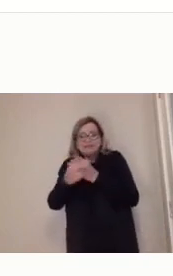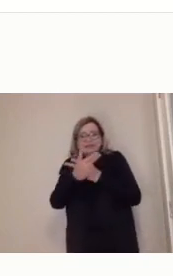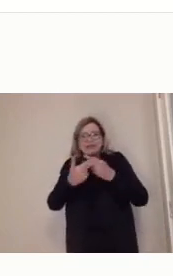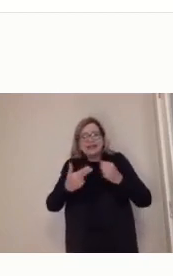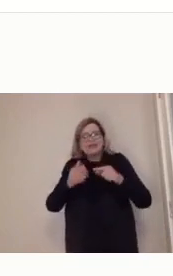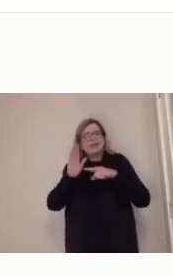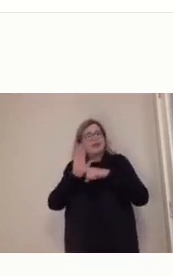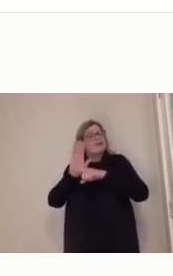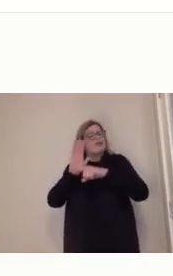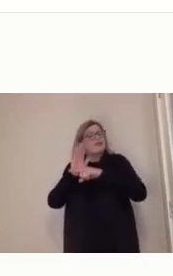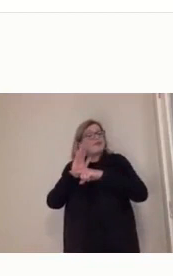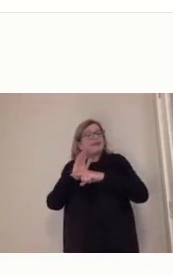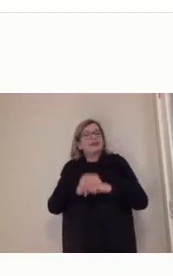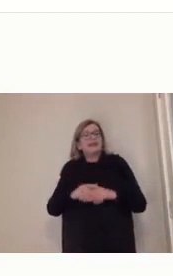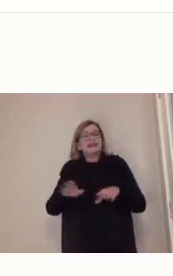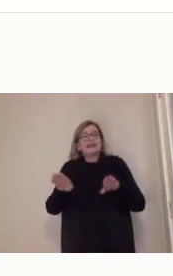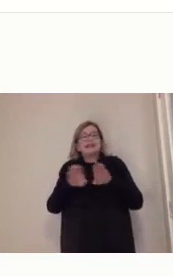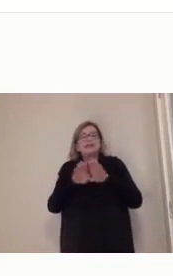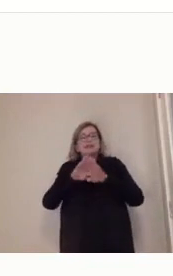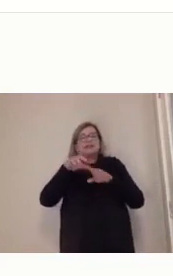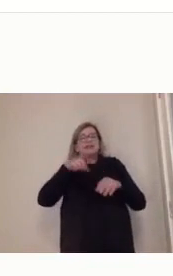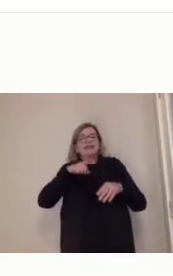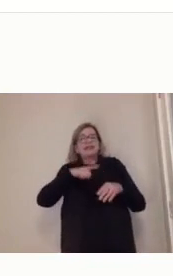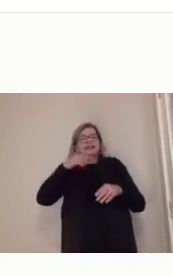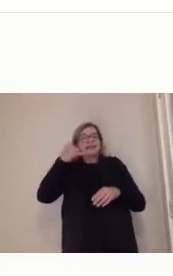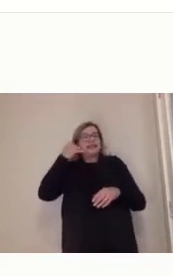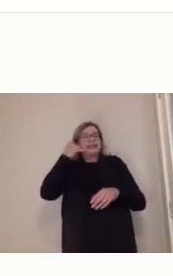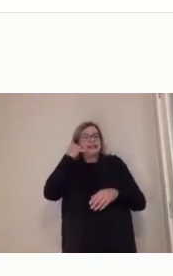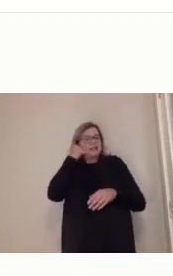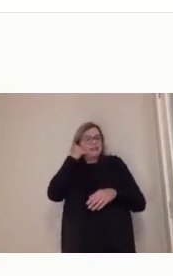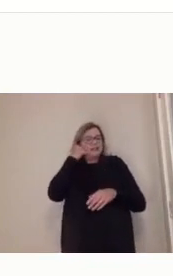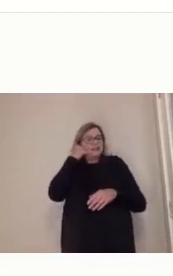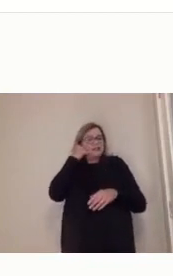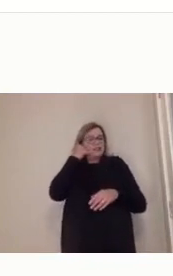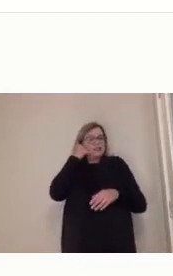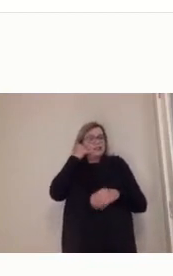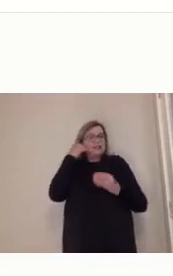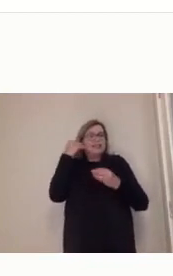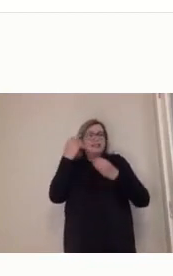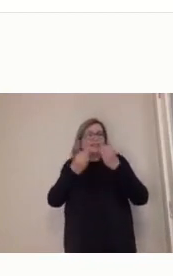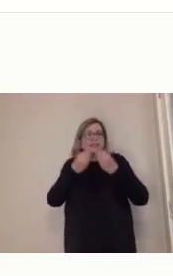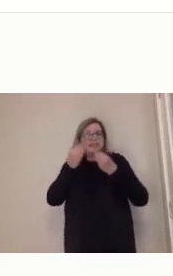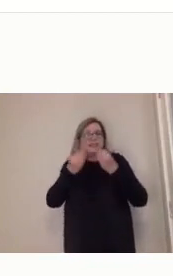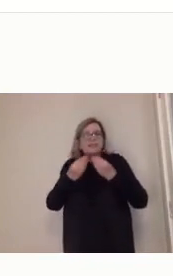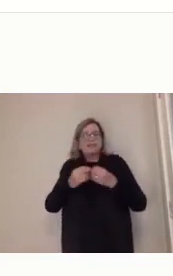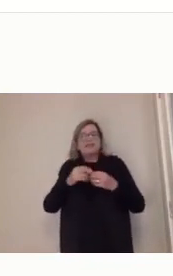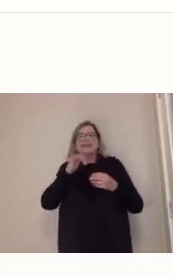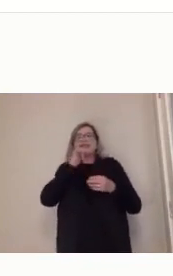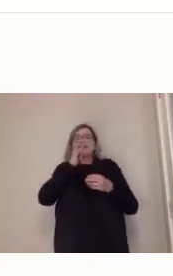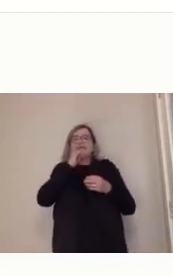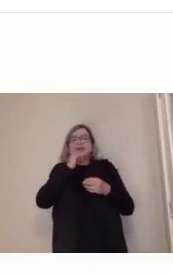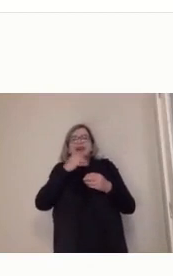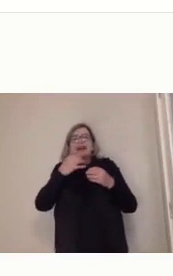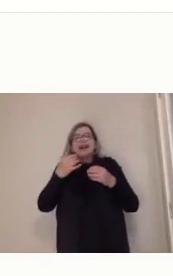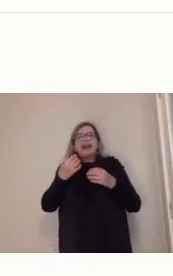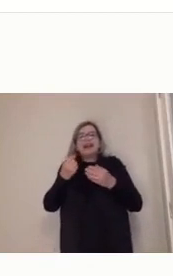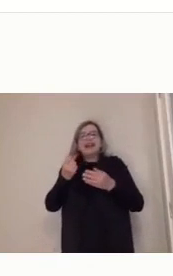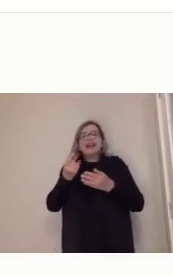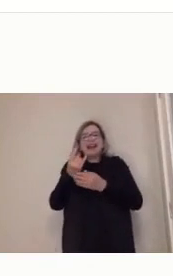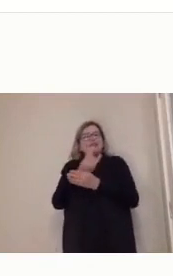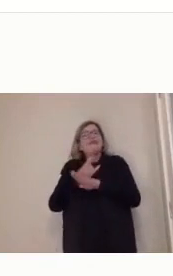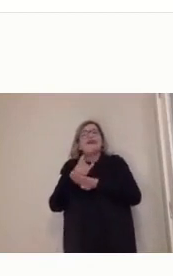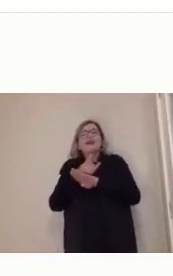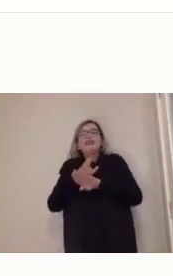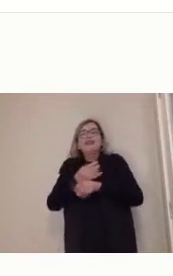Quero acessar tal site, ela acessa para você, é a inteligência artificial que virá para dentro, por exemplo, do nosso ambiente vital de princípio.